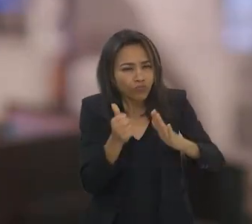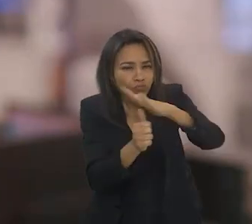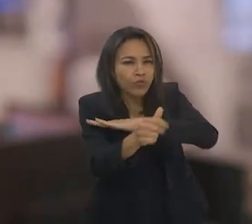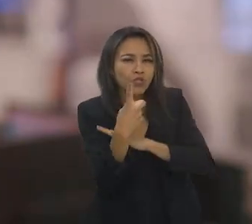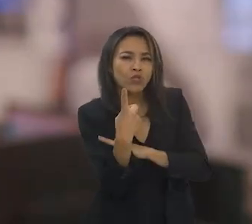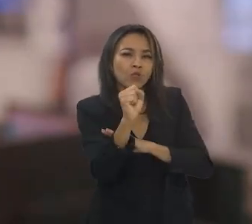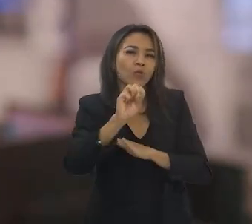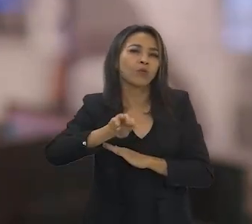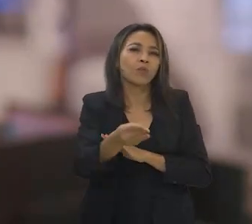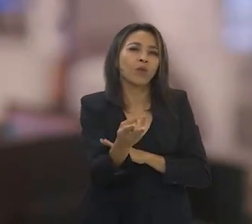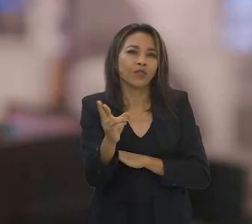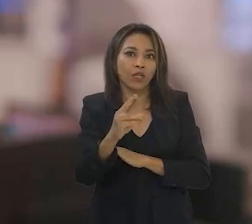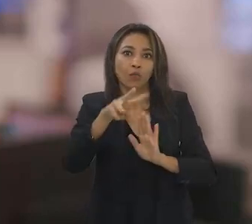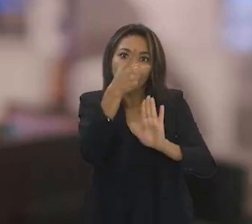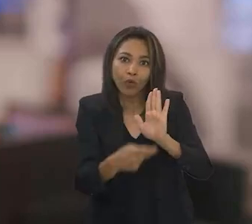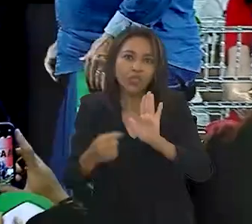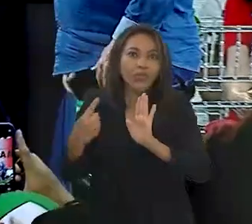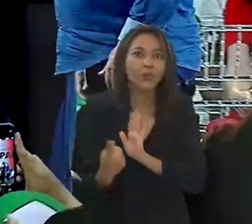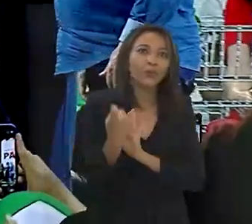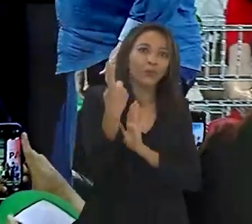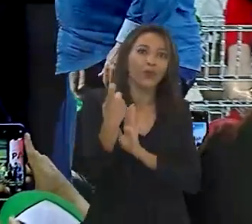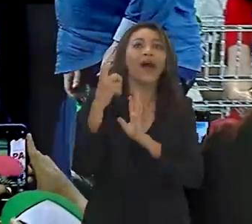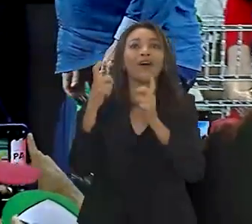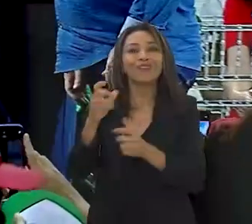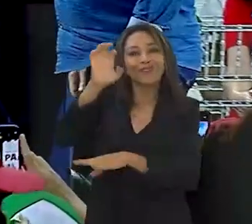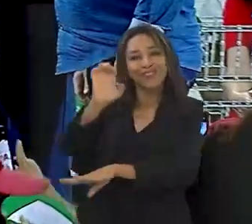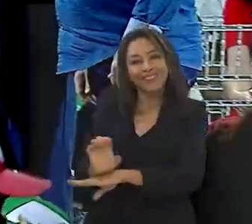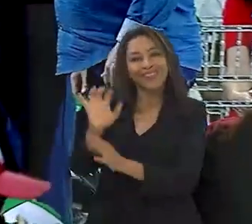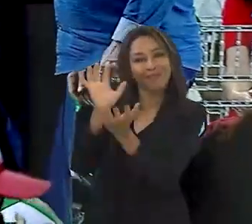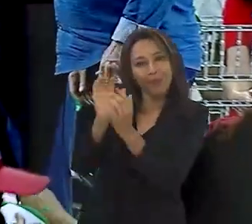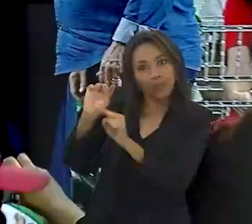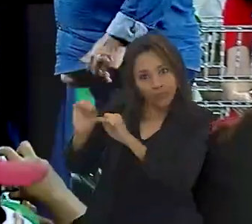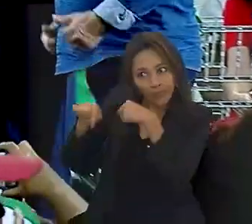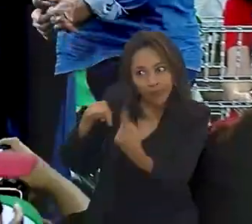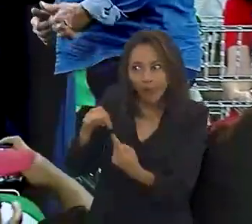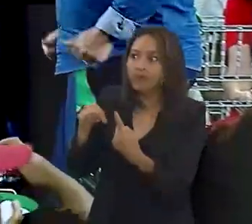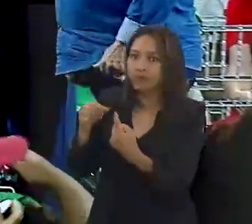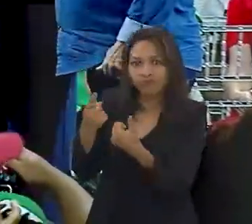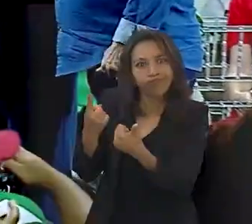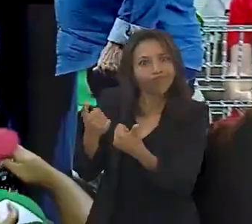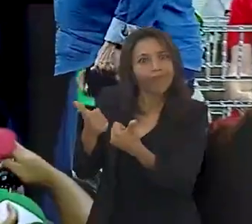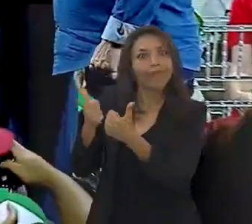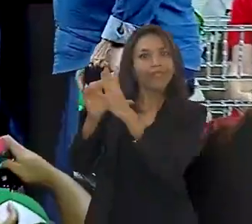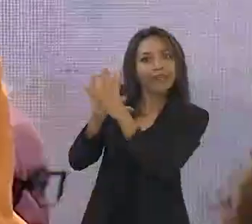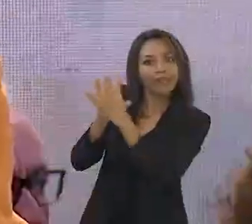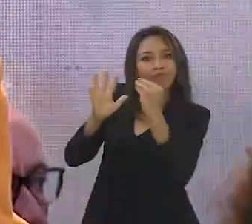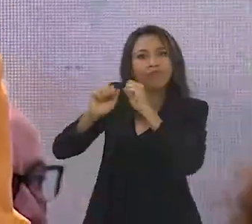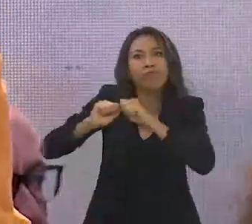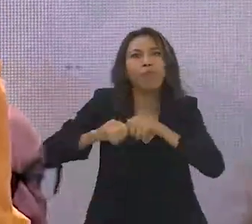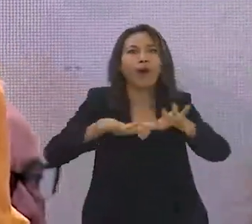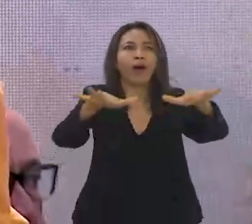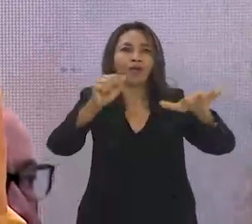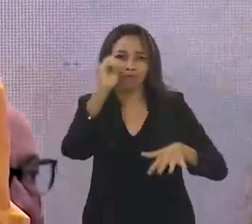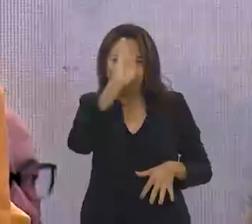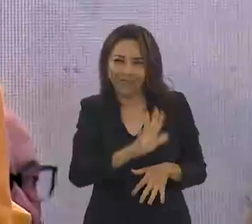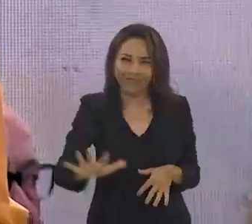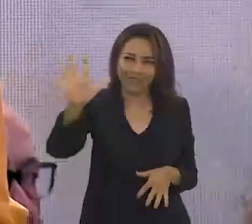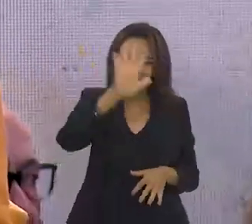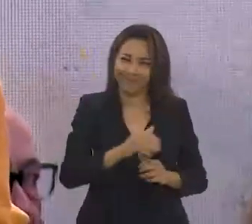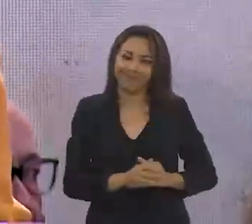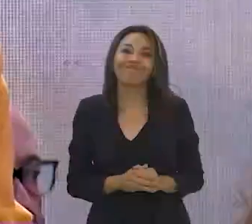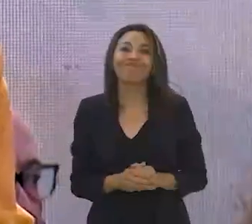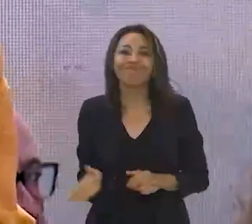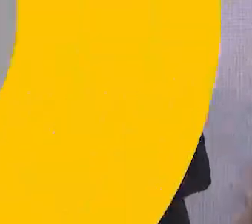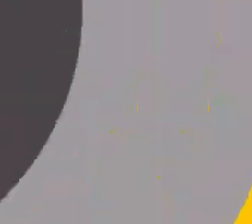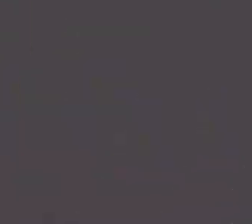serão investidos 18 milhões de reais num projeto piloto em Pernambuco, Brasil. a iniciativa será ampliada para todo